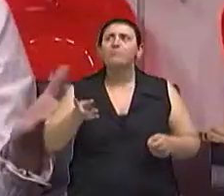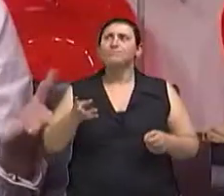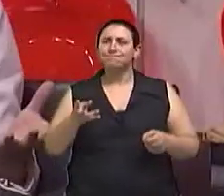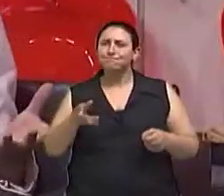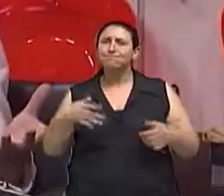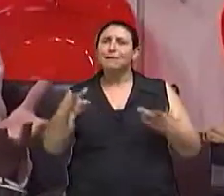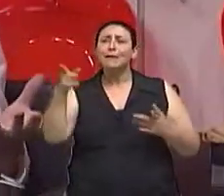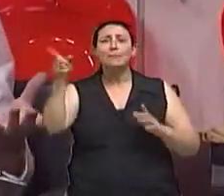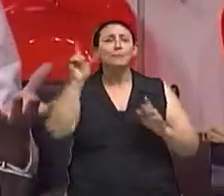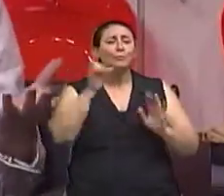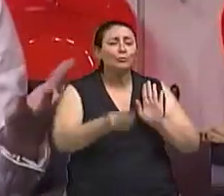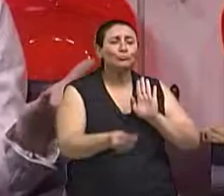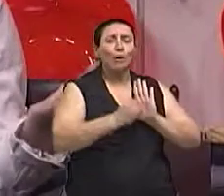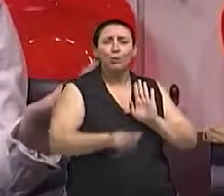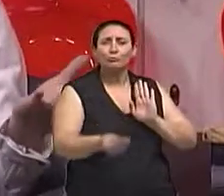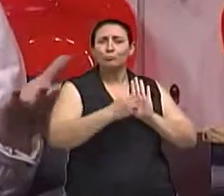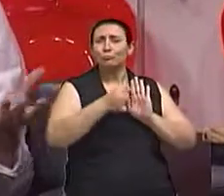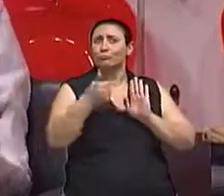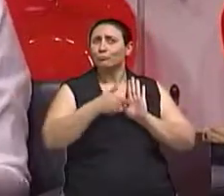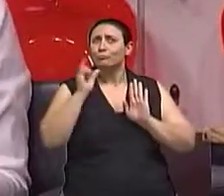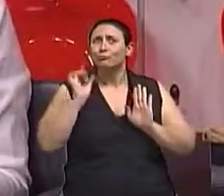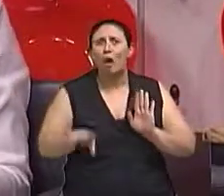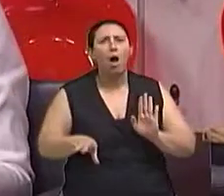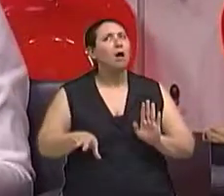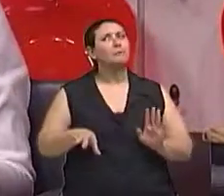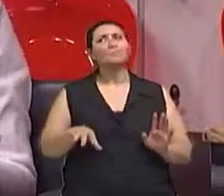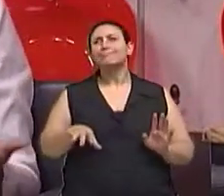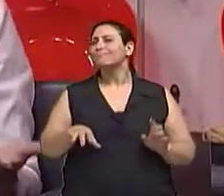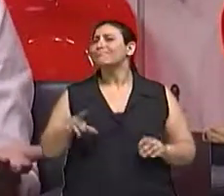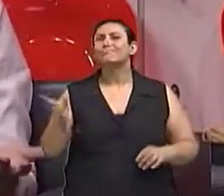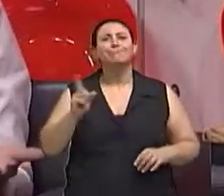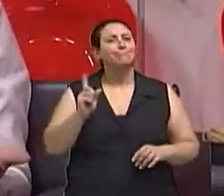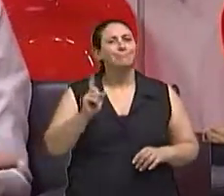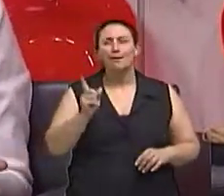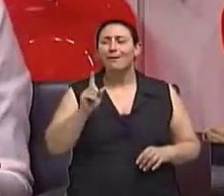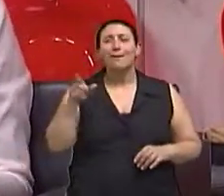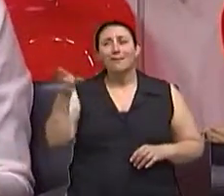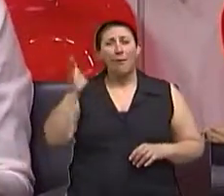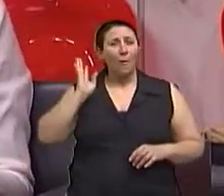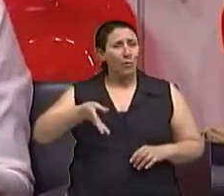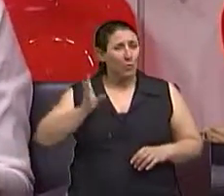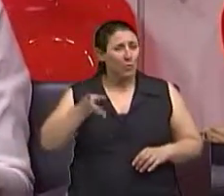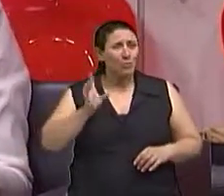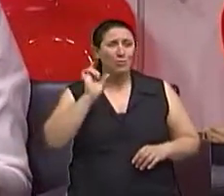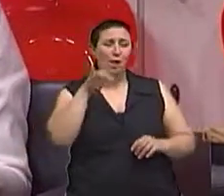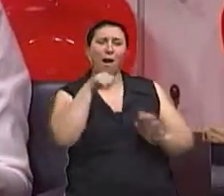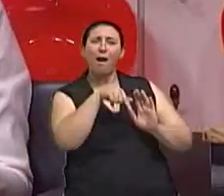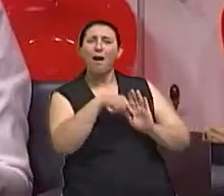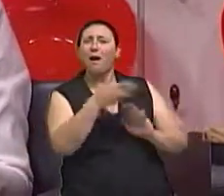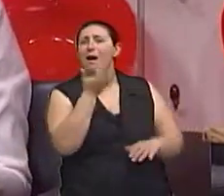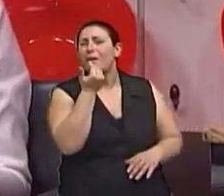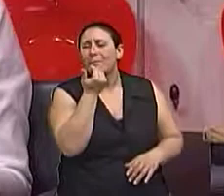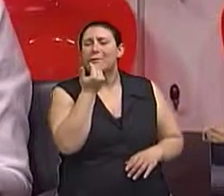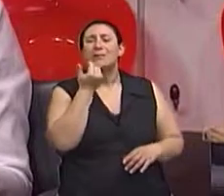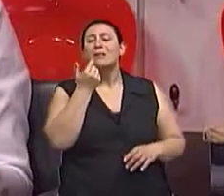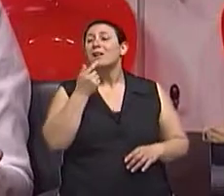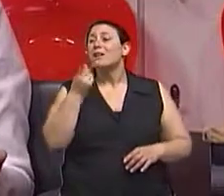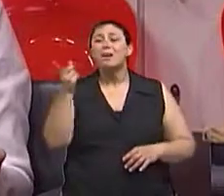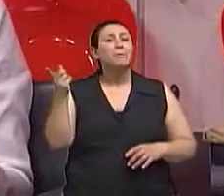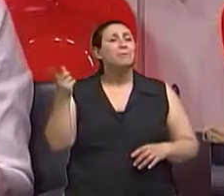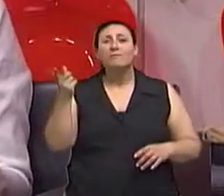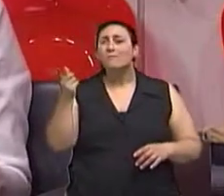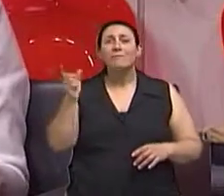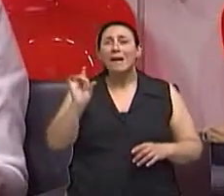alimentação comum não vai dar conta. imagina, Isabel, ele consumir 4 mil calorias através só de alimentos. Ele vai passar